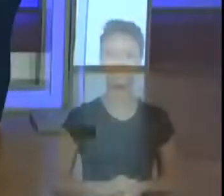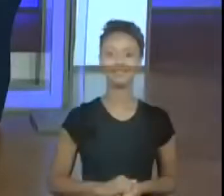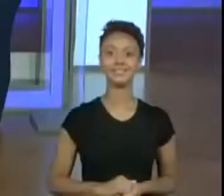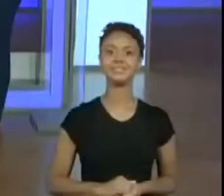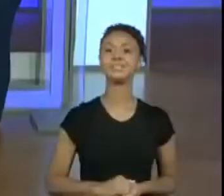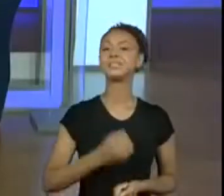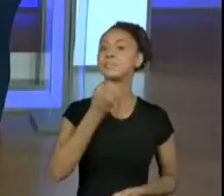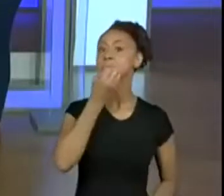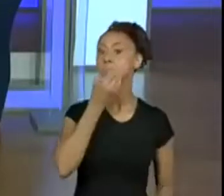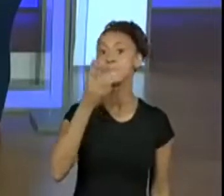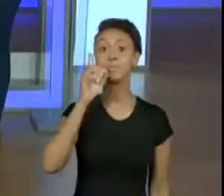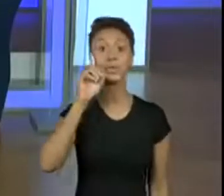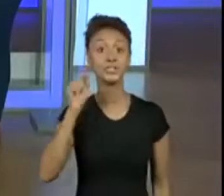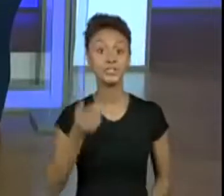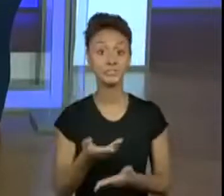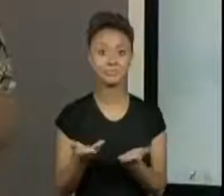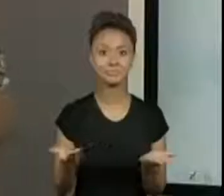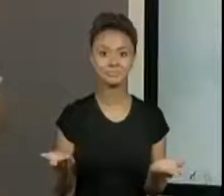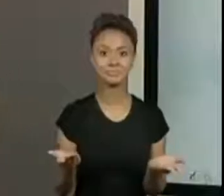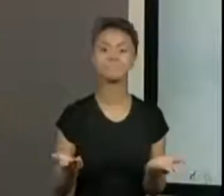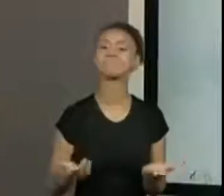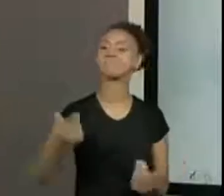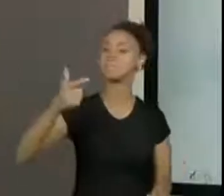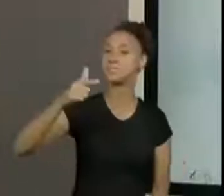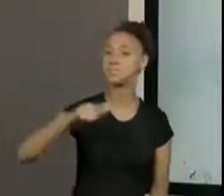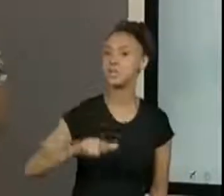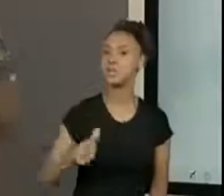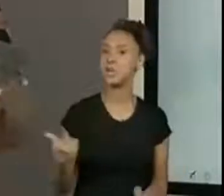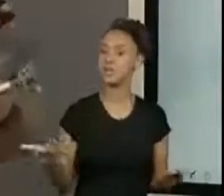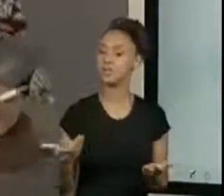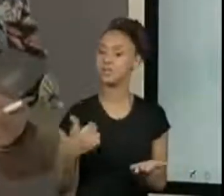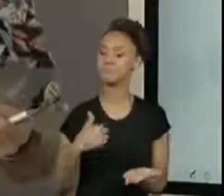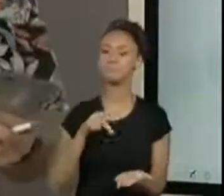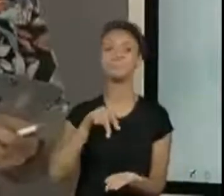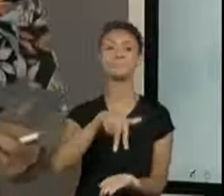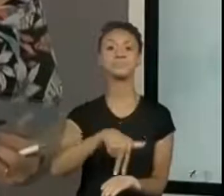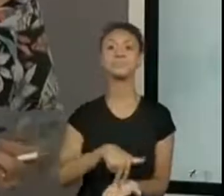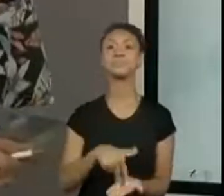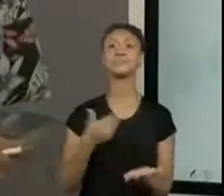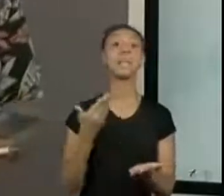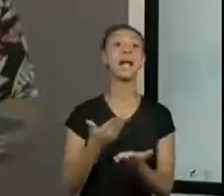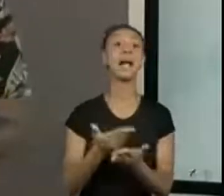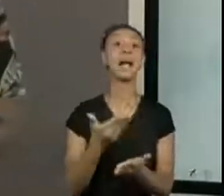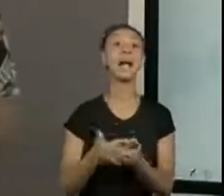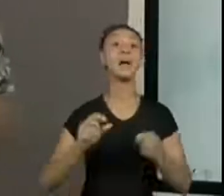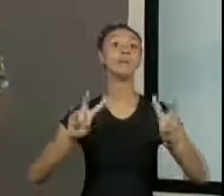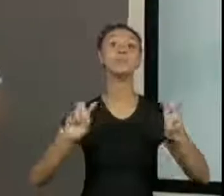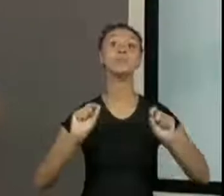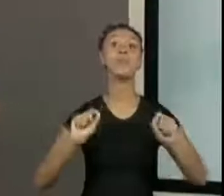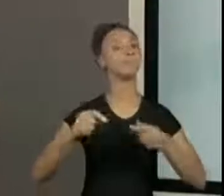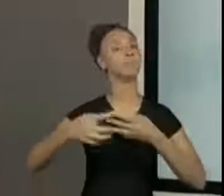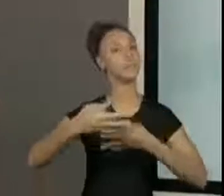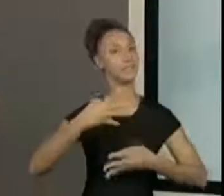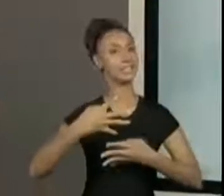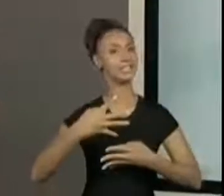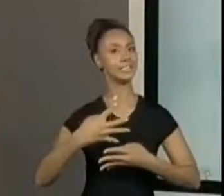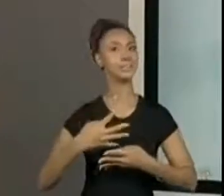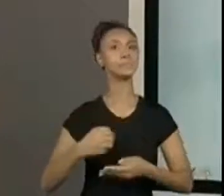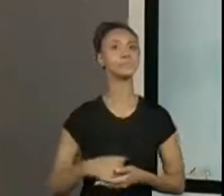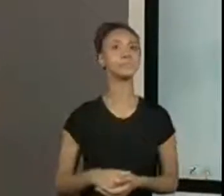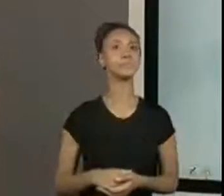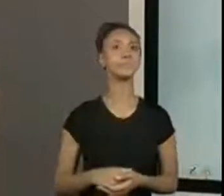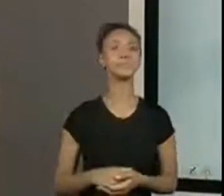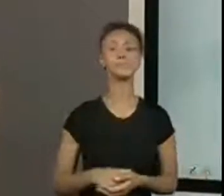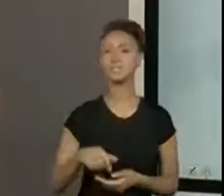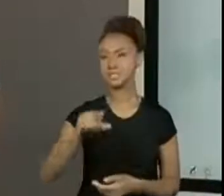Bom dia, Novamente aqui na nossa aula de quadrinhos. O pedido foi